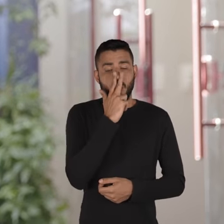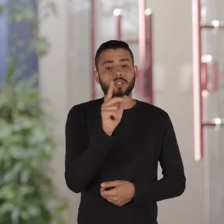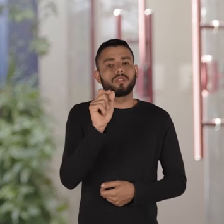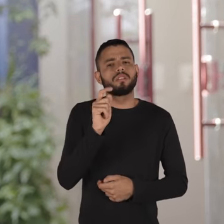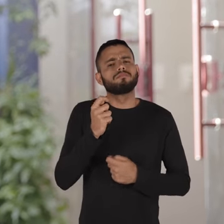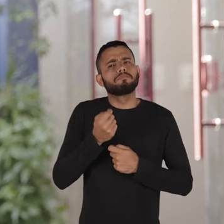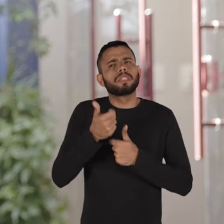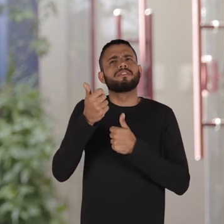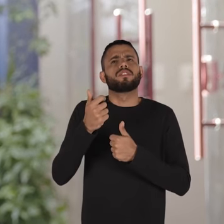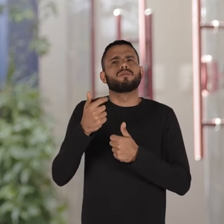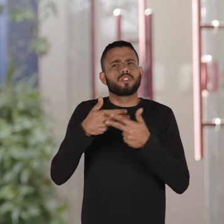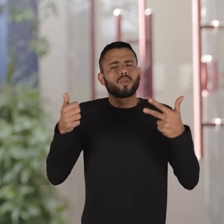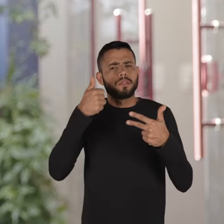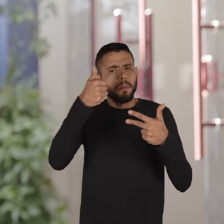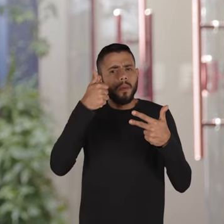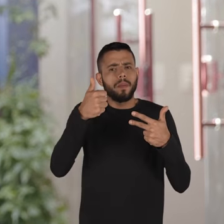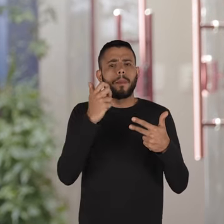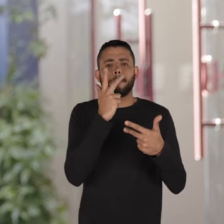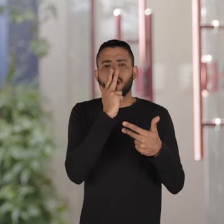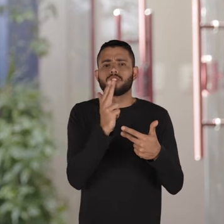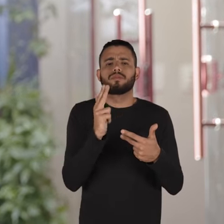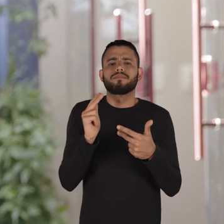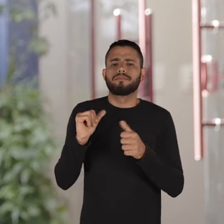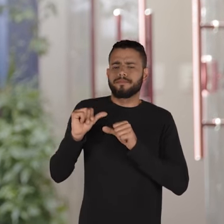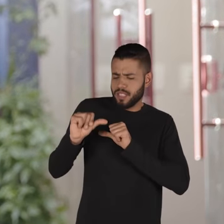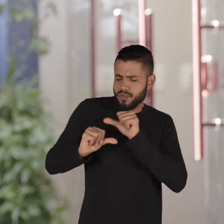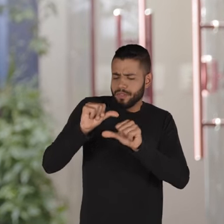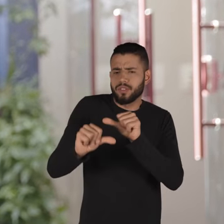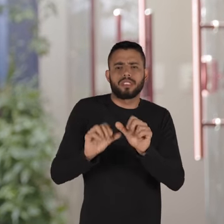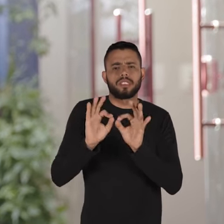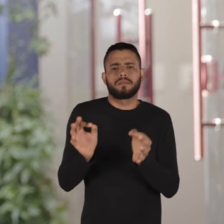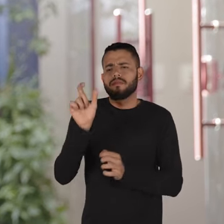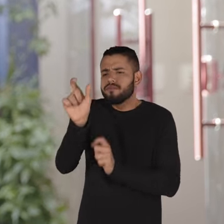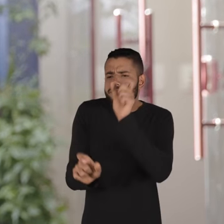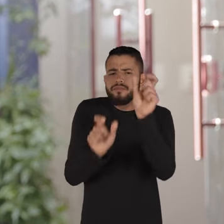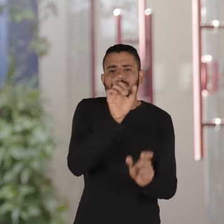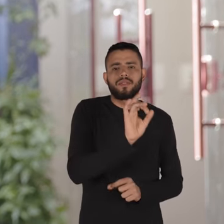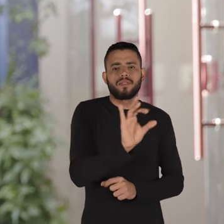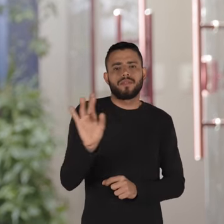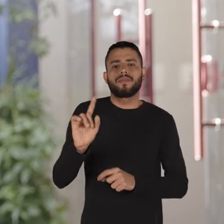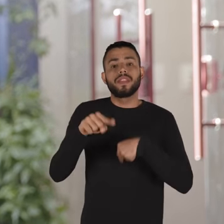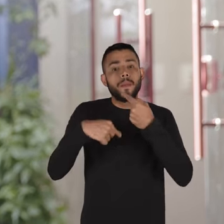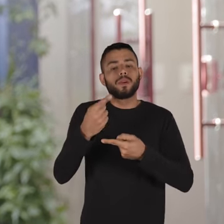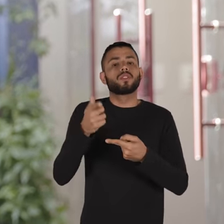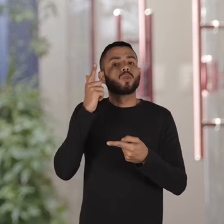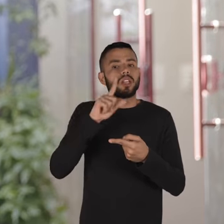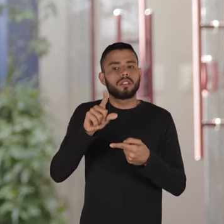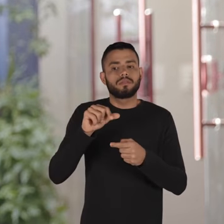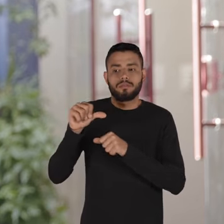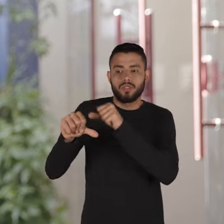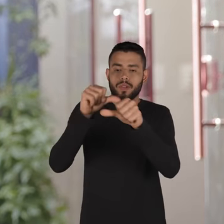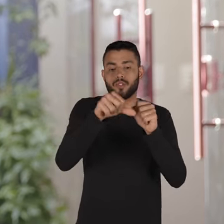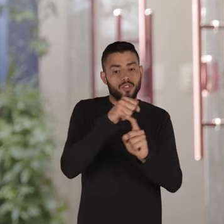acho que os benefícios são Ismael pequenas transformações individuais que depois viram pequenas